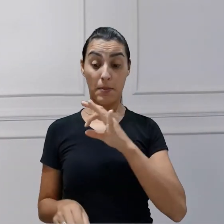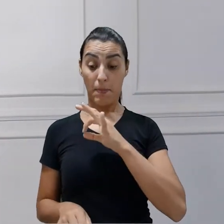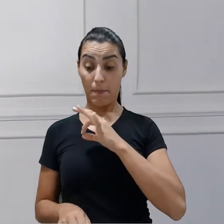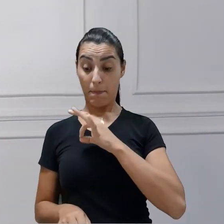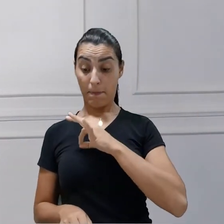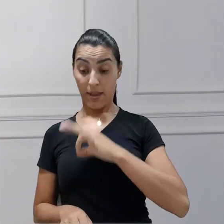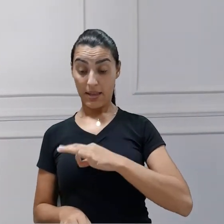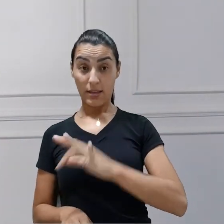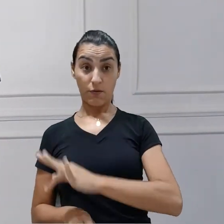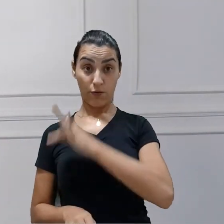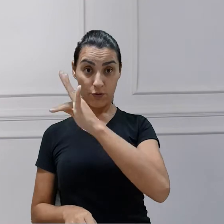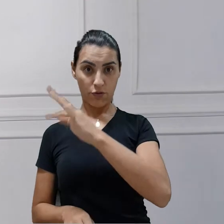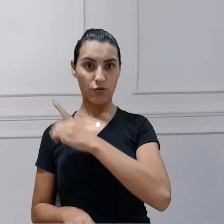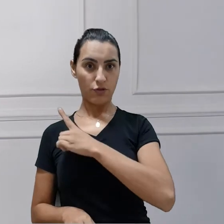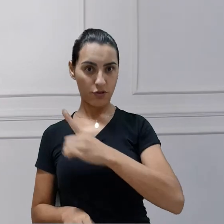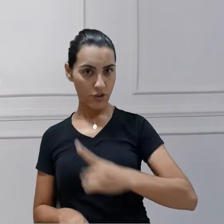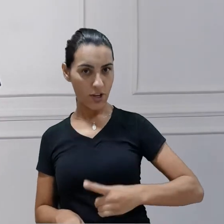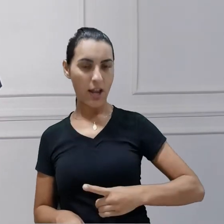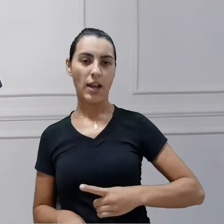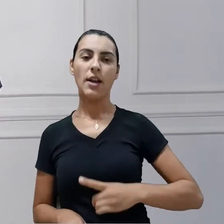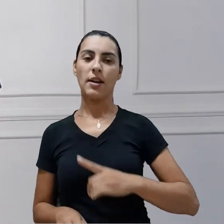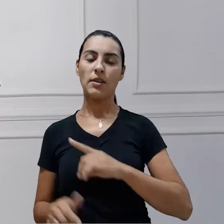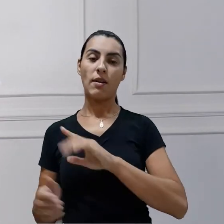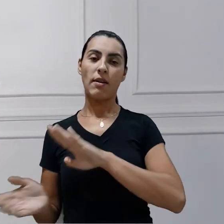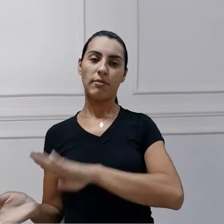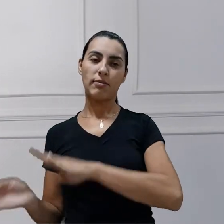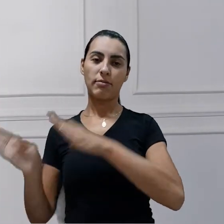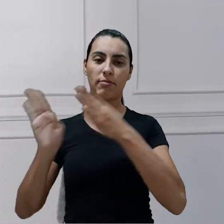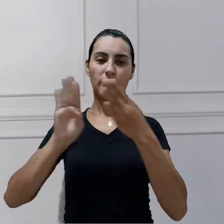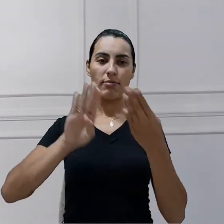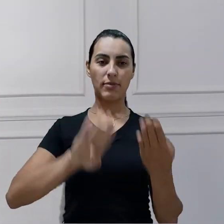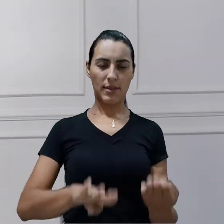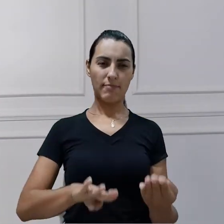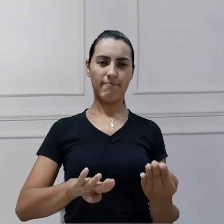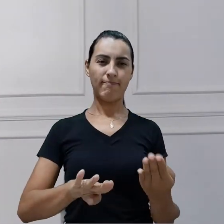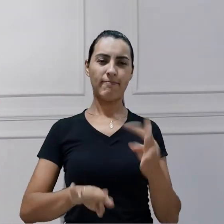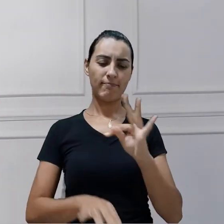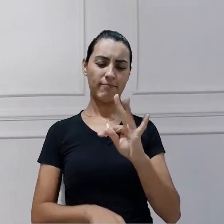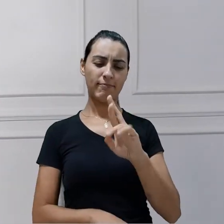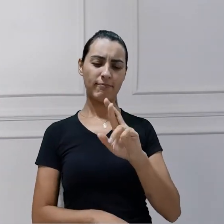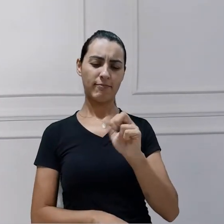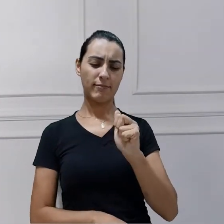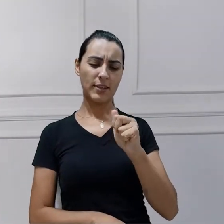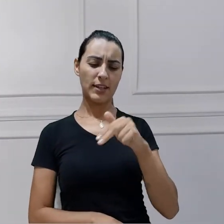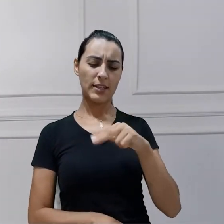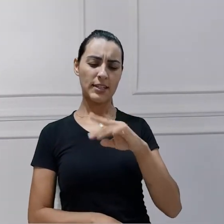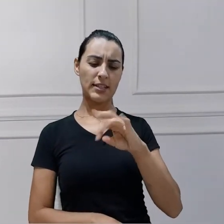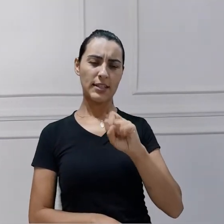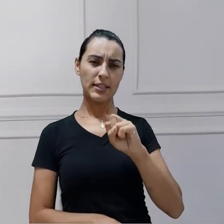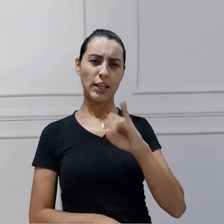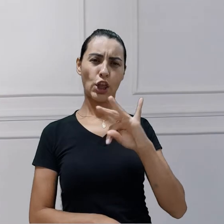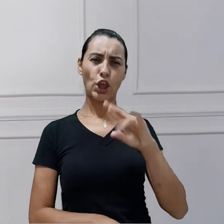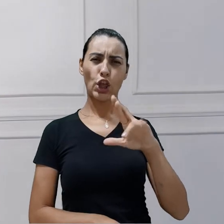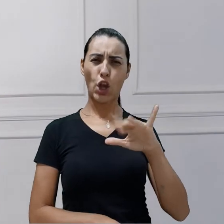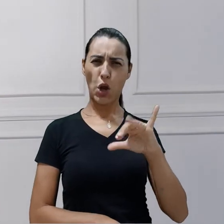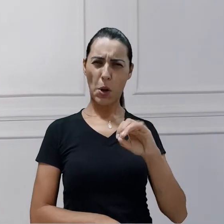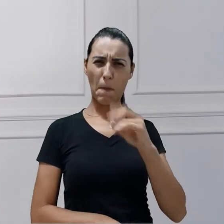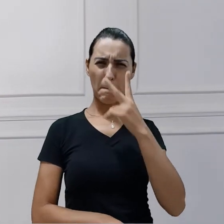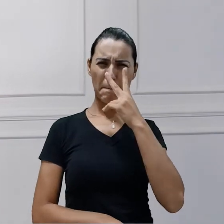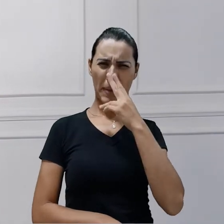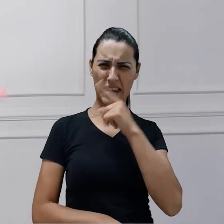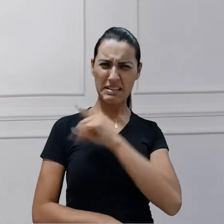Particularmente, eu não gosto muito deste termo, porque transitório significa que ele deixará de ser